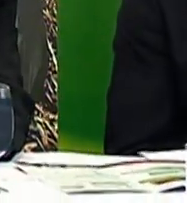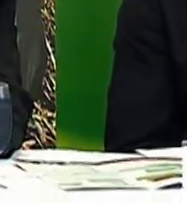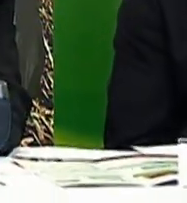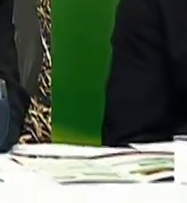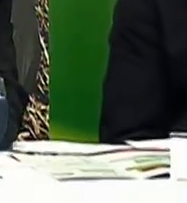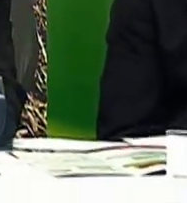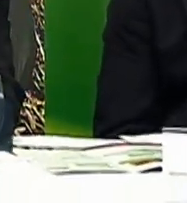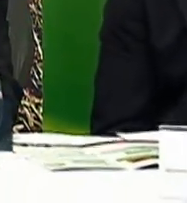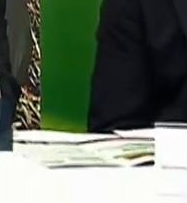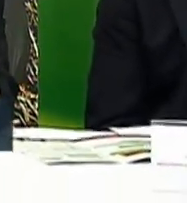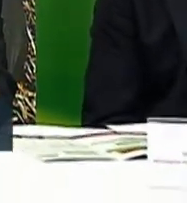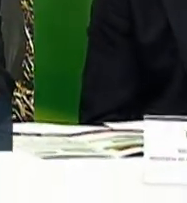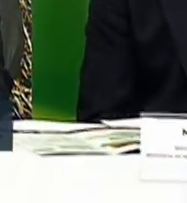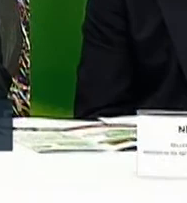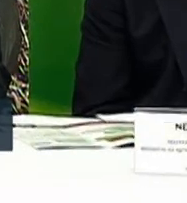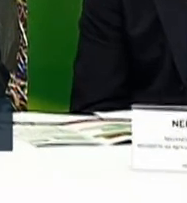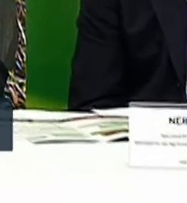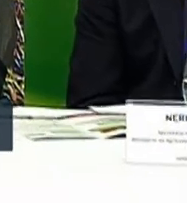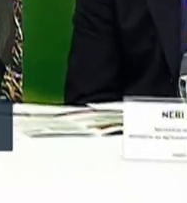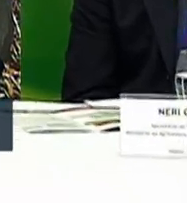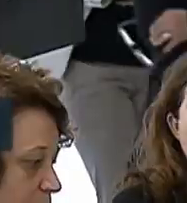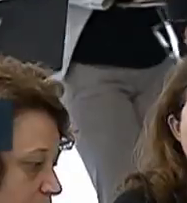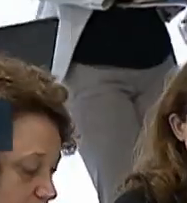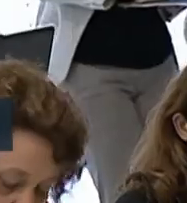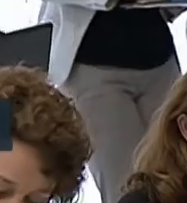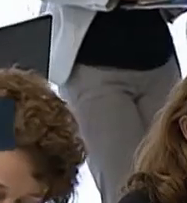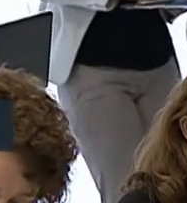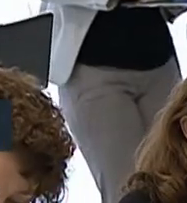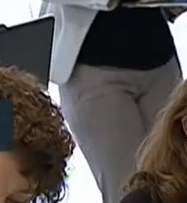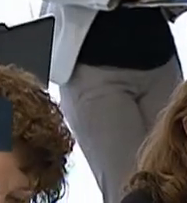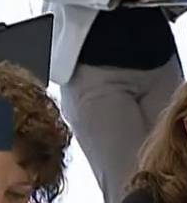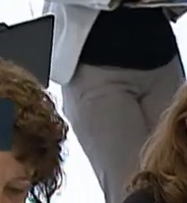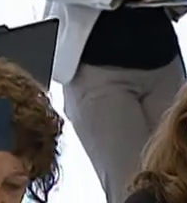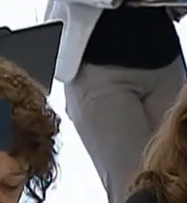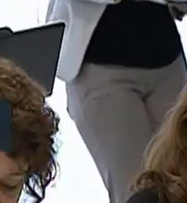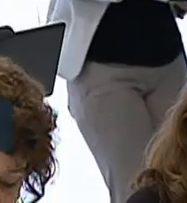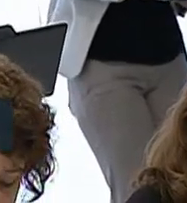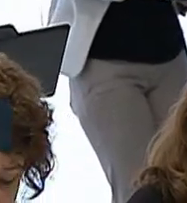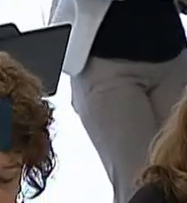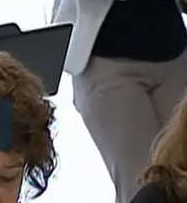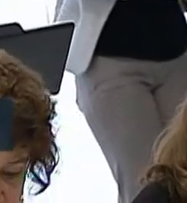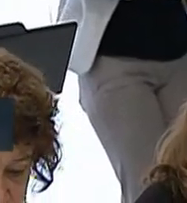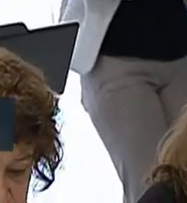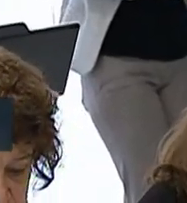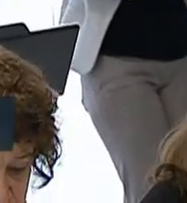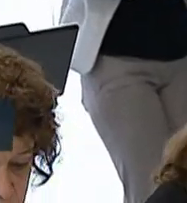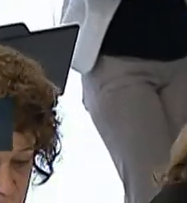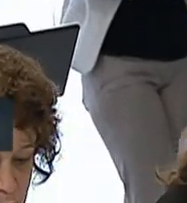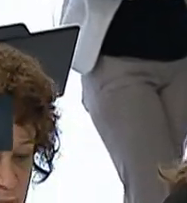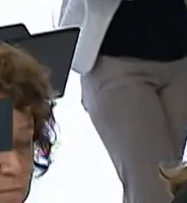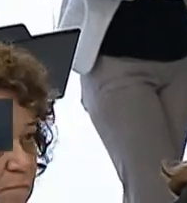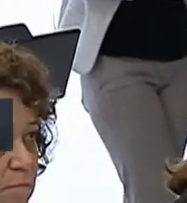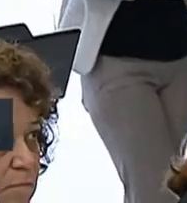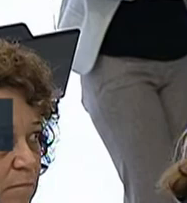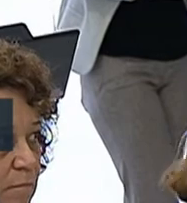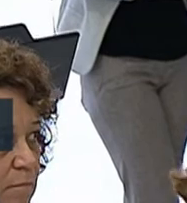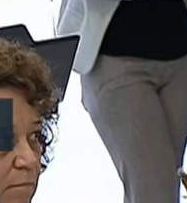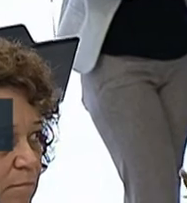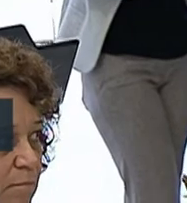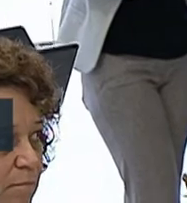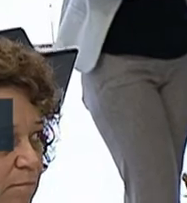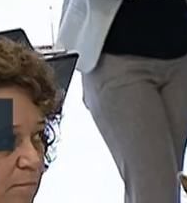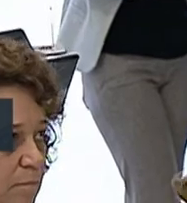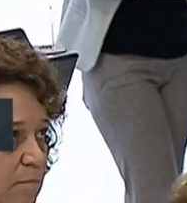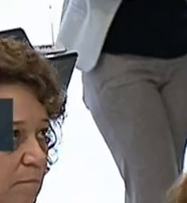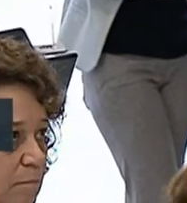Boa tarde, Tarso Veloso, do Valor Econômico. Tenho duas perguntas. Uma para o Neri, sobre quais vão